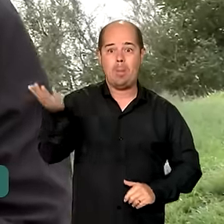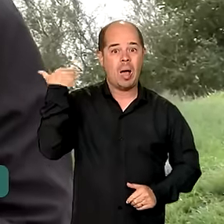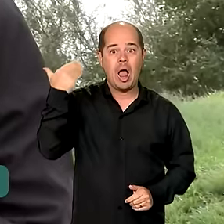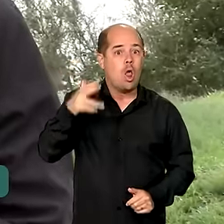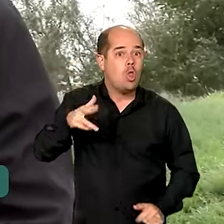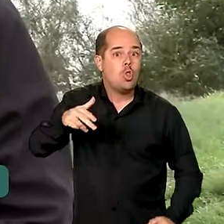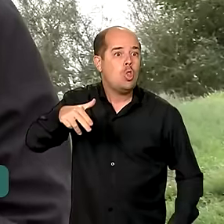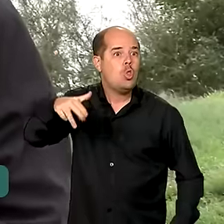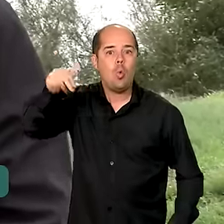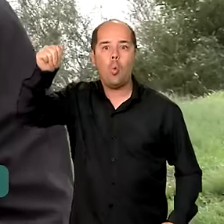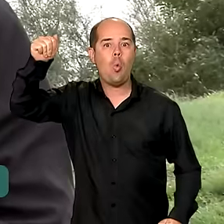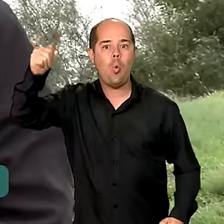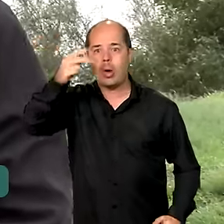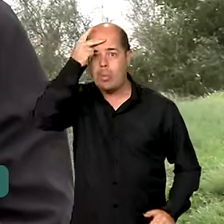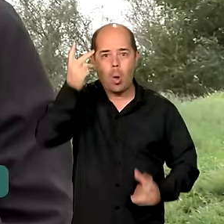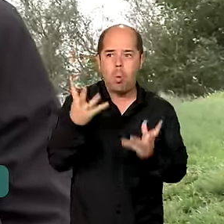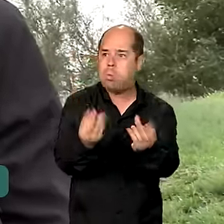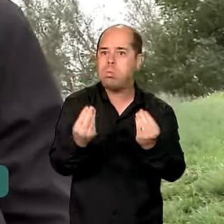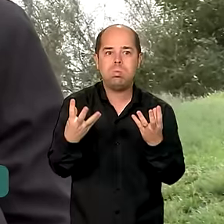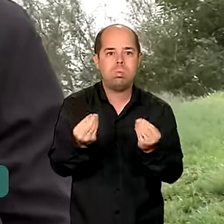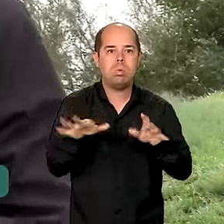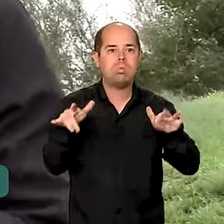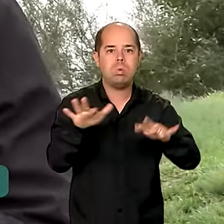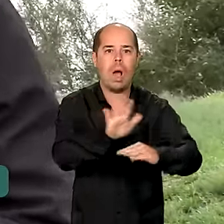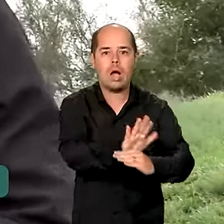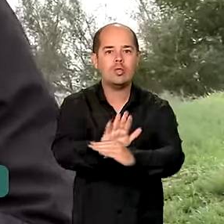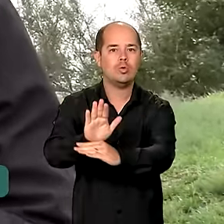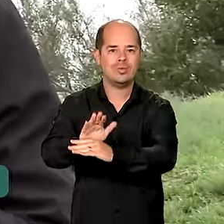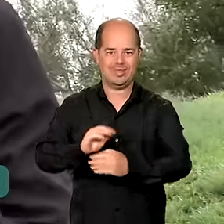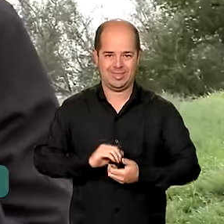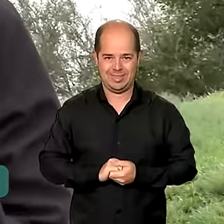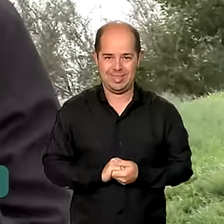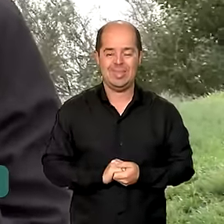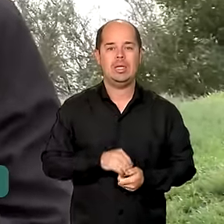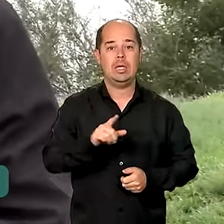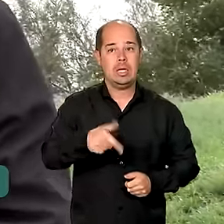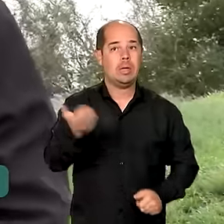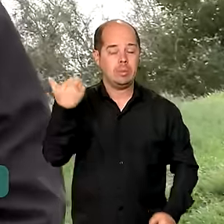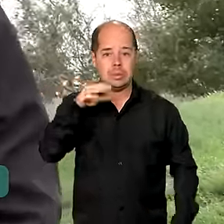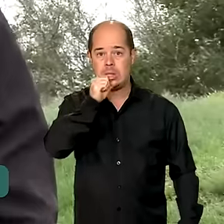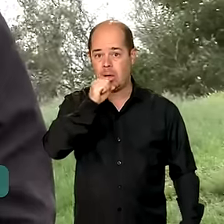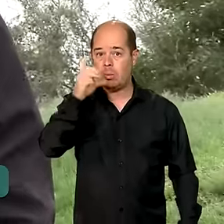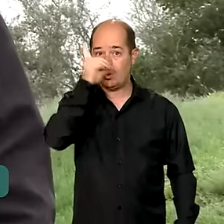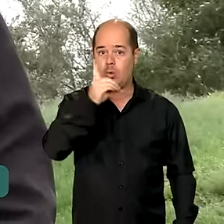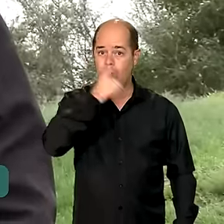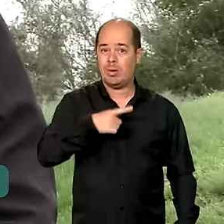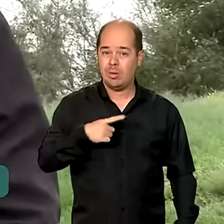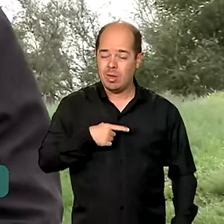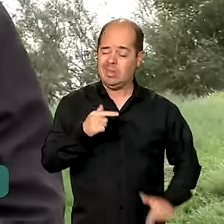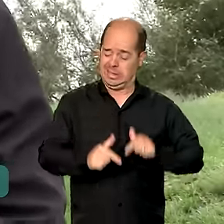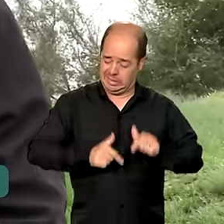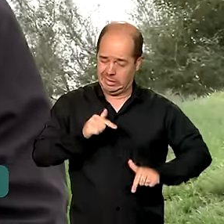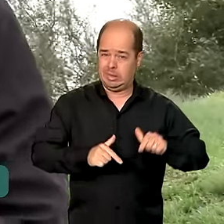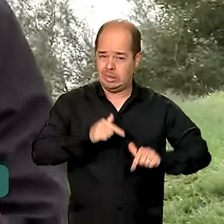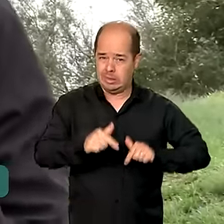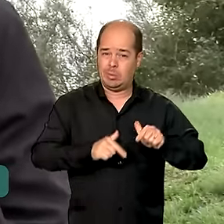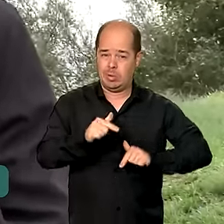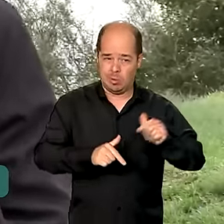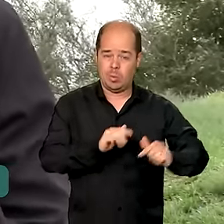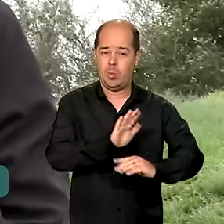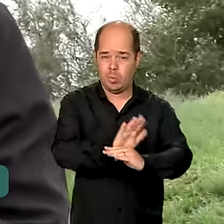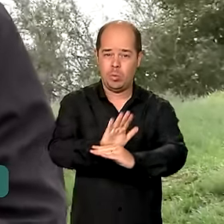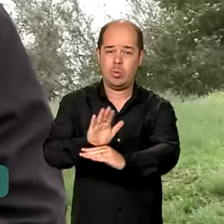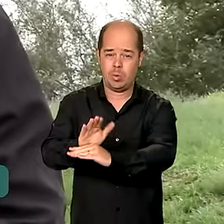o fim de semana foi de muito trabalho, tanto para quem está na linha de frente, no amparo às vítimas desse desastre